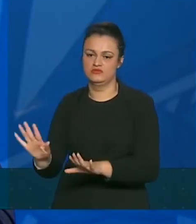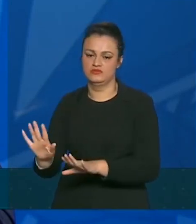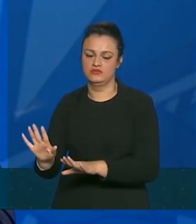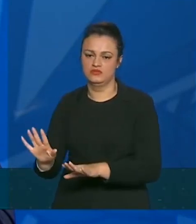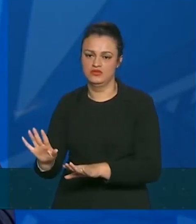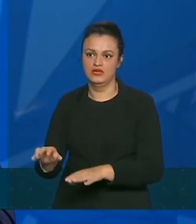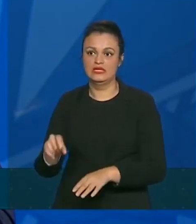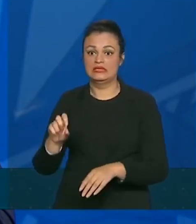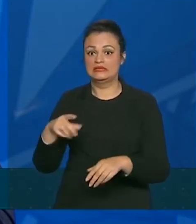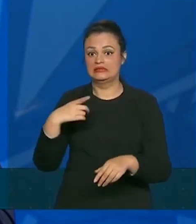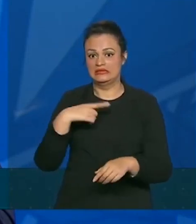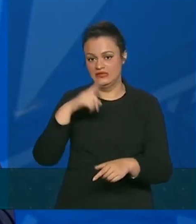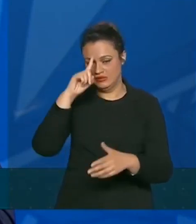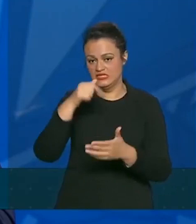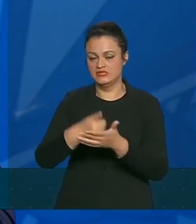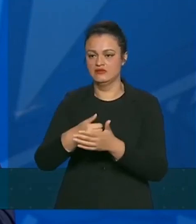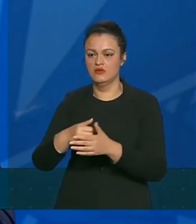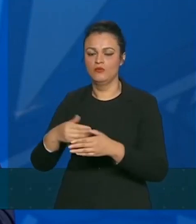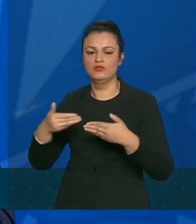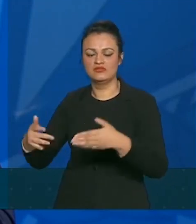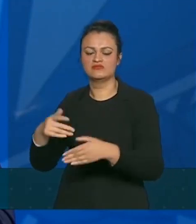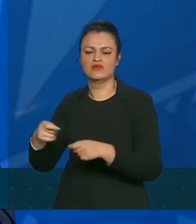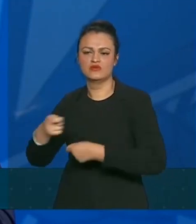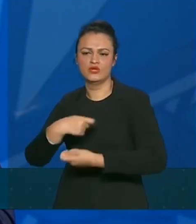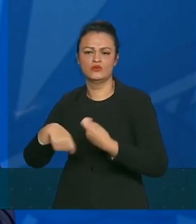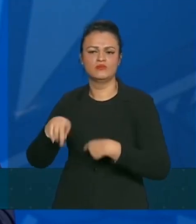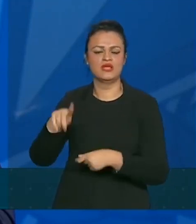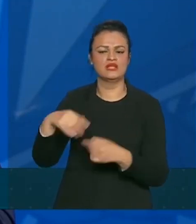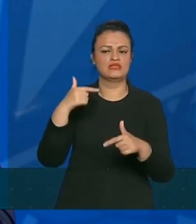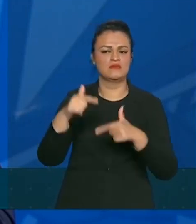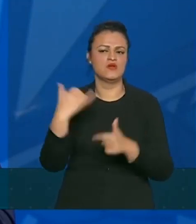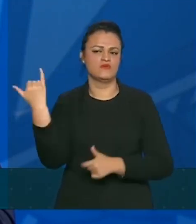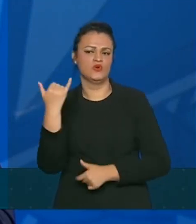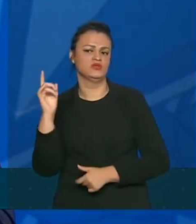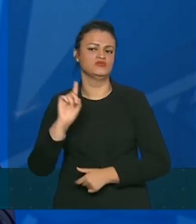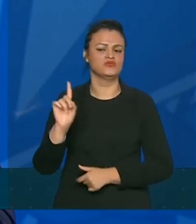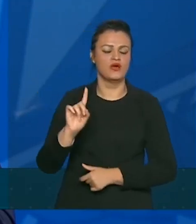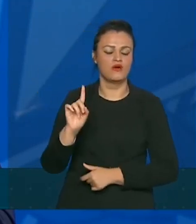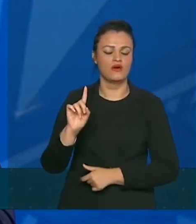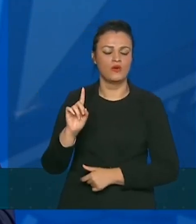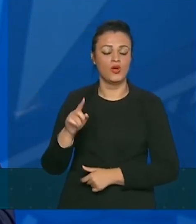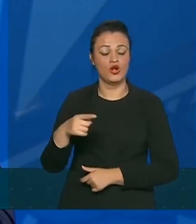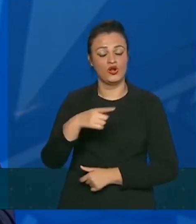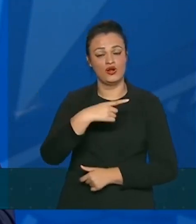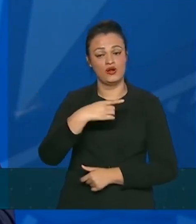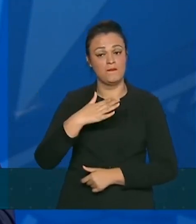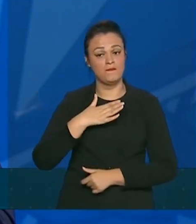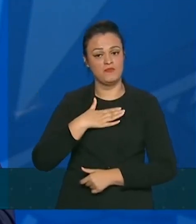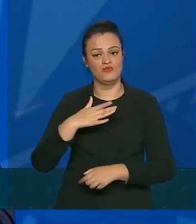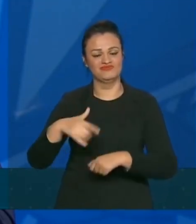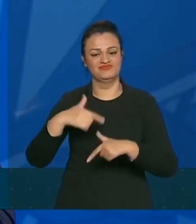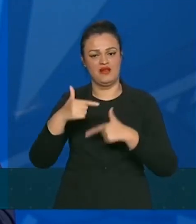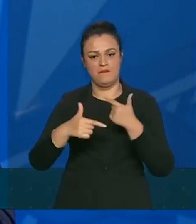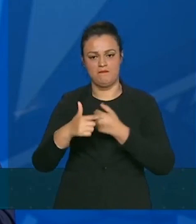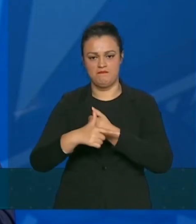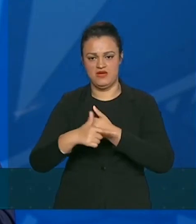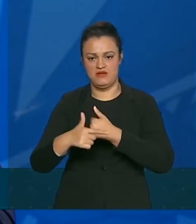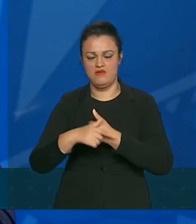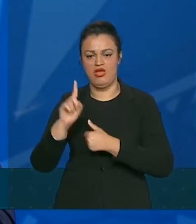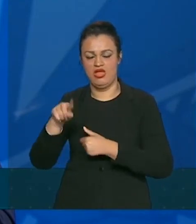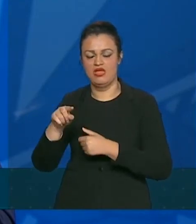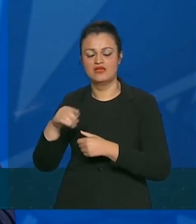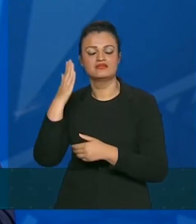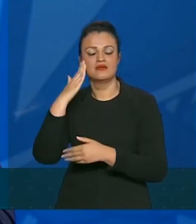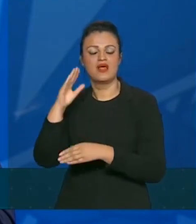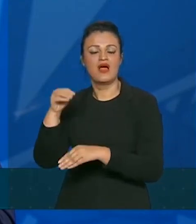Mesmo que exista uma decisão do Ministério da Economia sobre o que é essencial ou não, a gente tem que participar ajudando